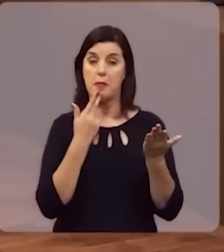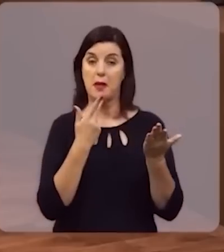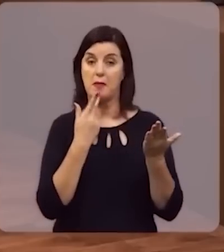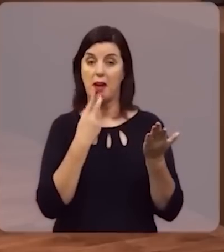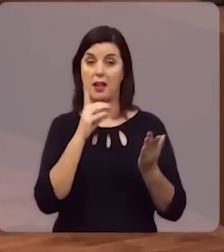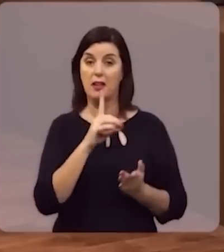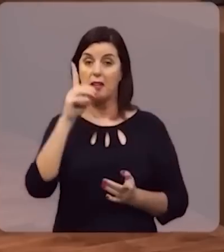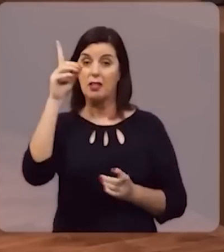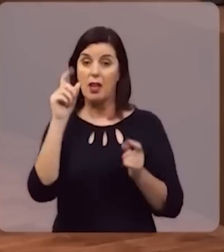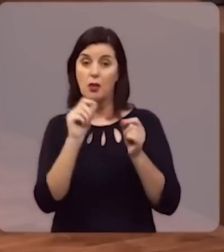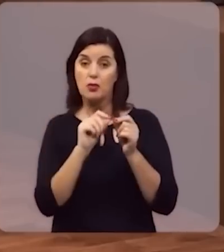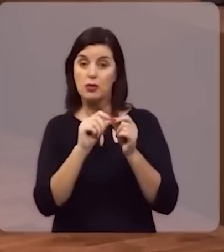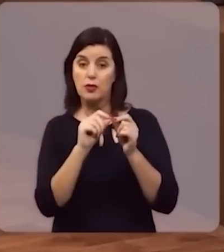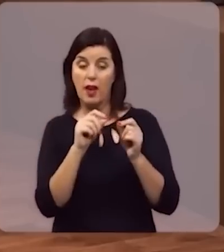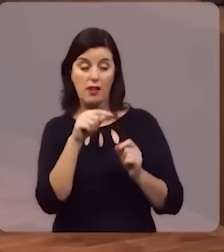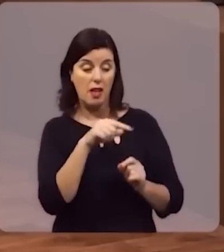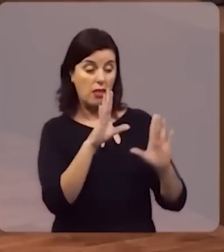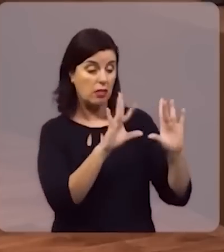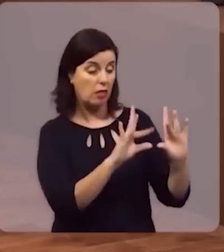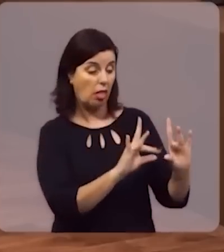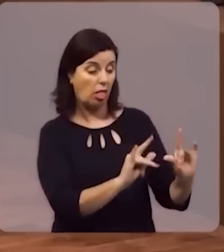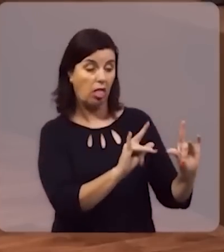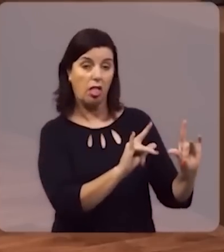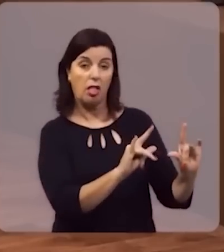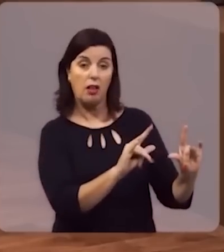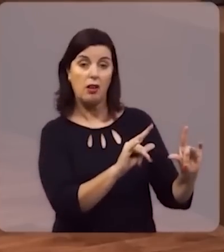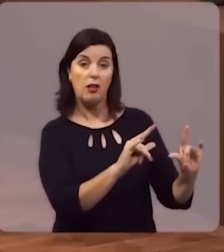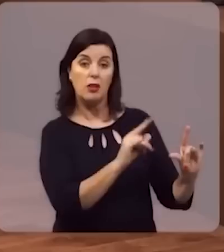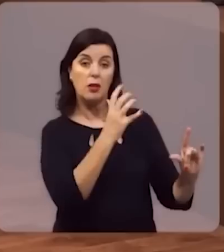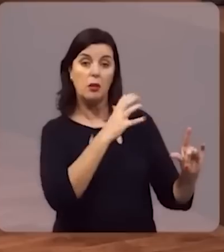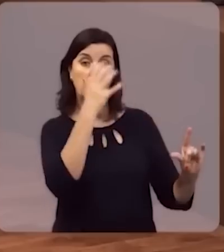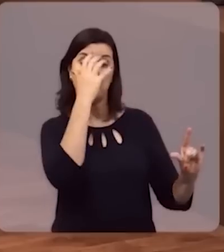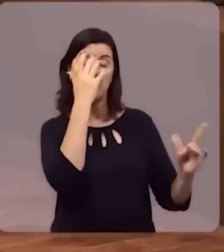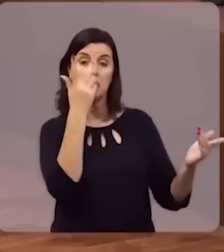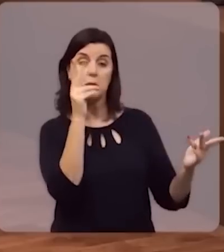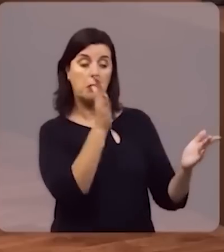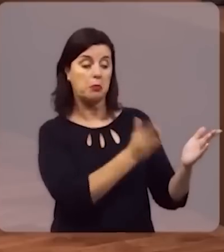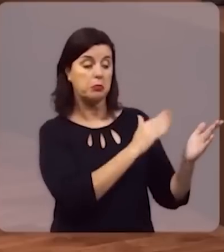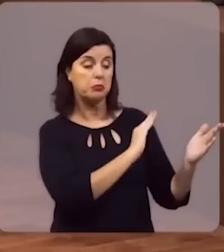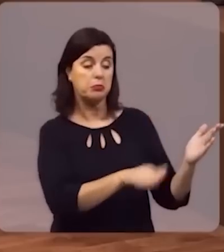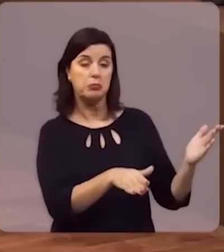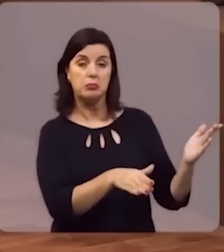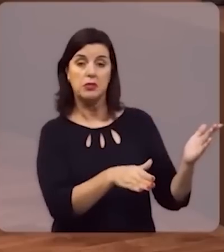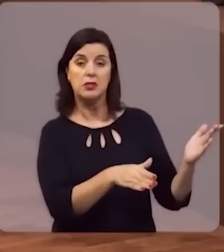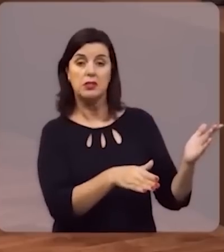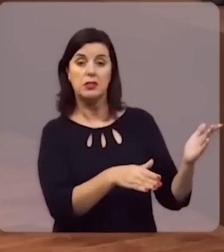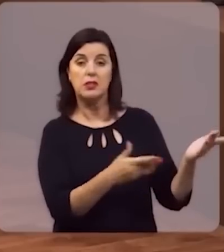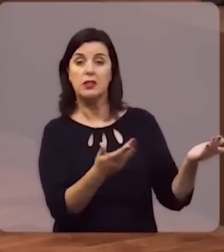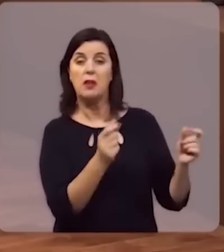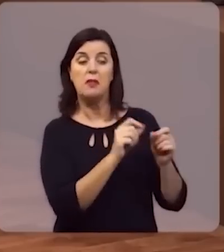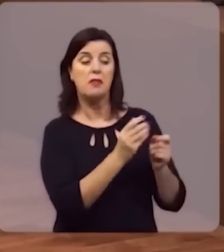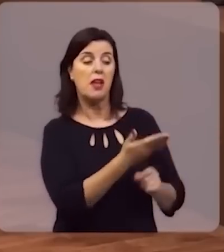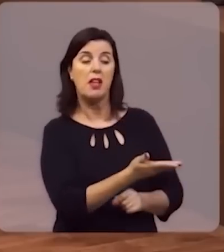que Deus faz e reduz a nada os príncipes da terra e os torna em nulidades. Mal foram plantados